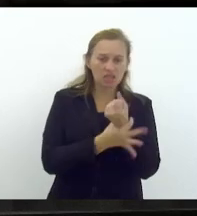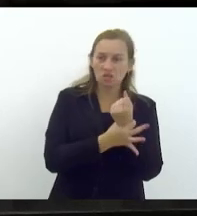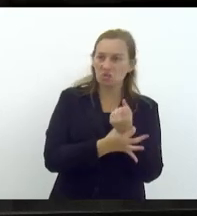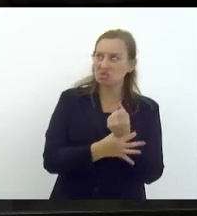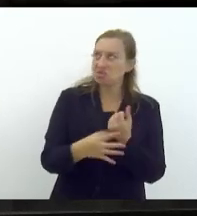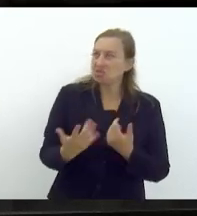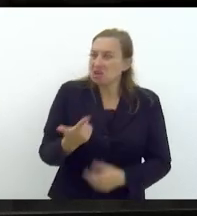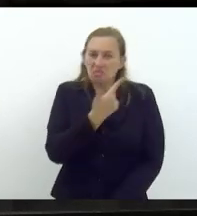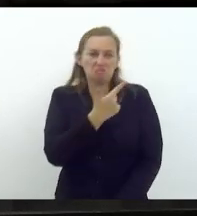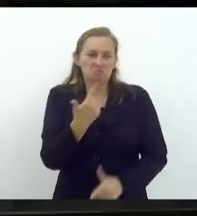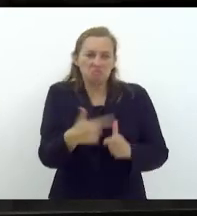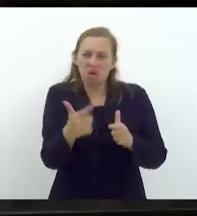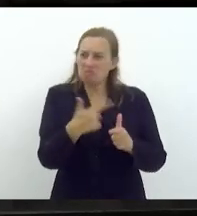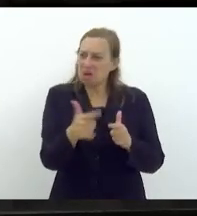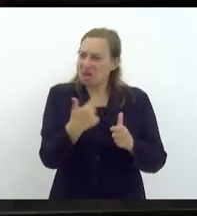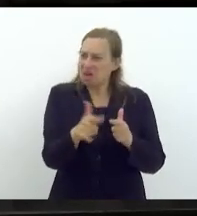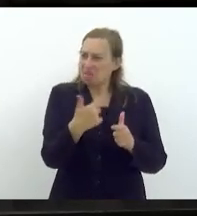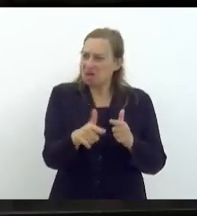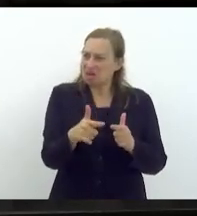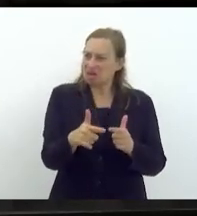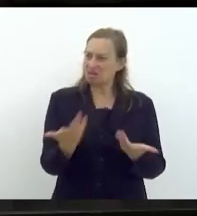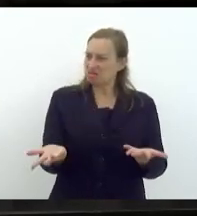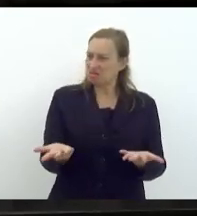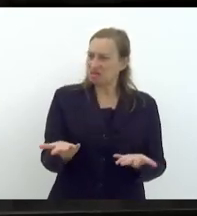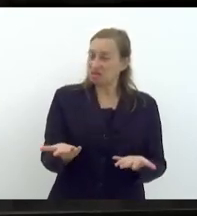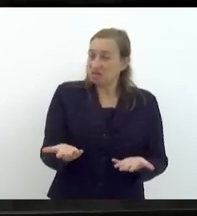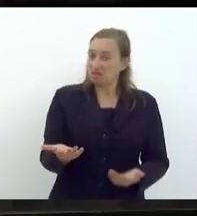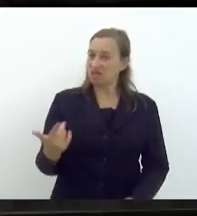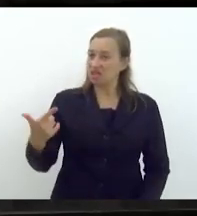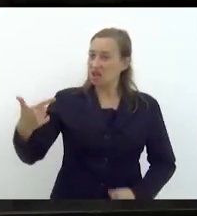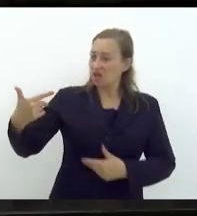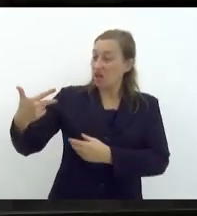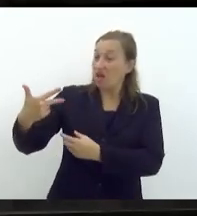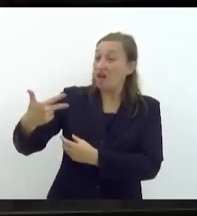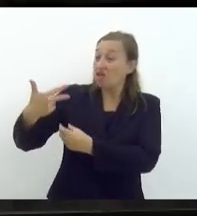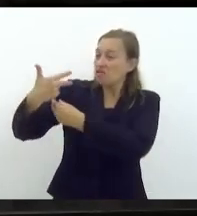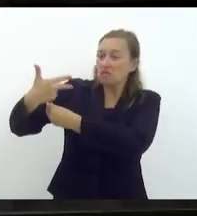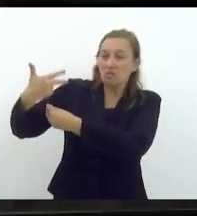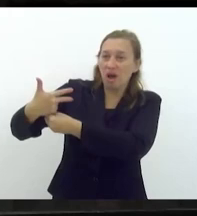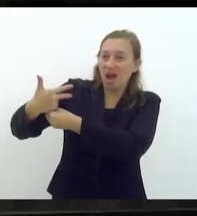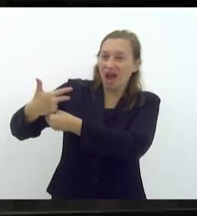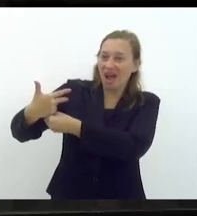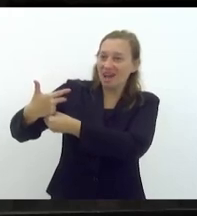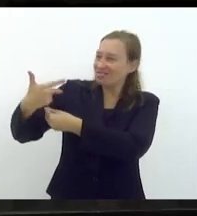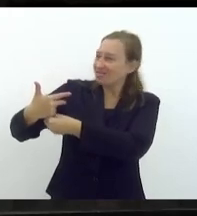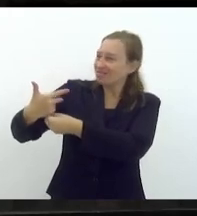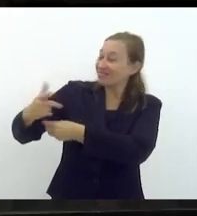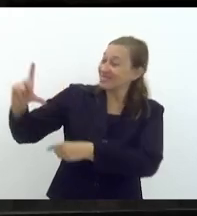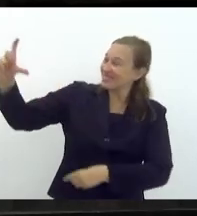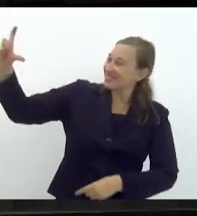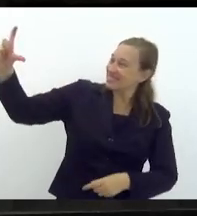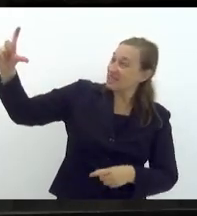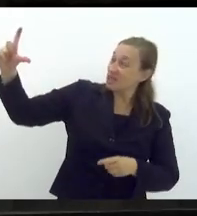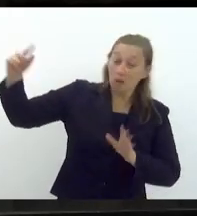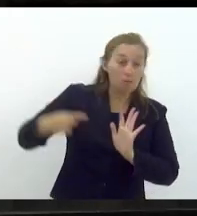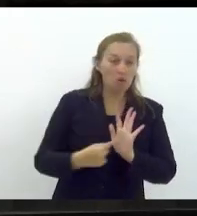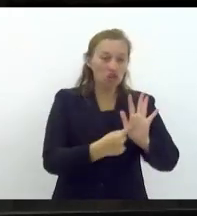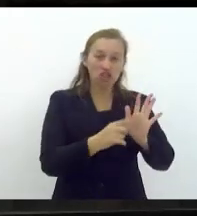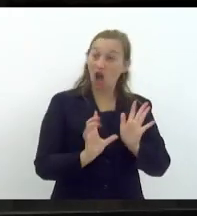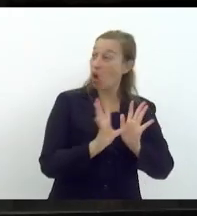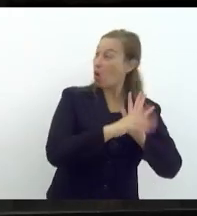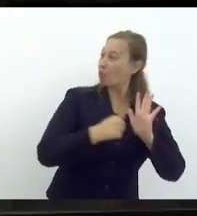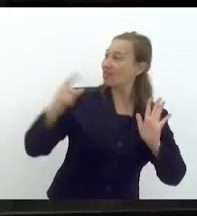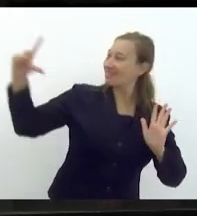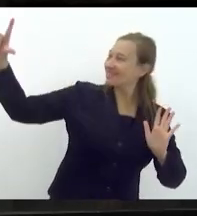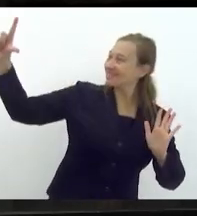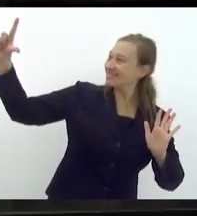filmado, seja por um celular, ele não esquenta a cabeça de fazer uma live assaltando. E